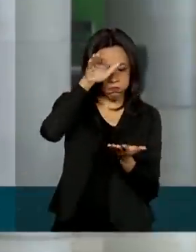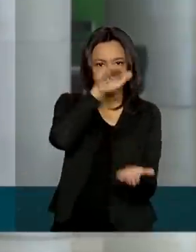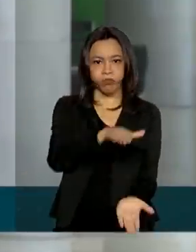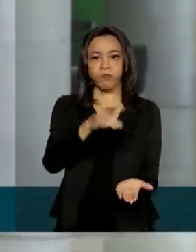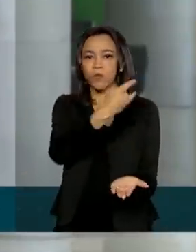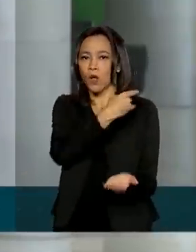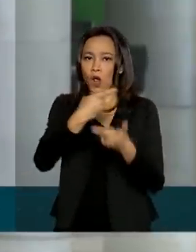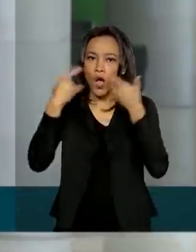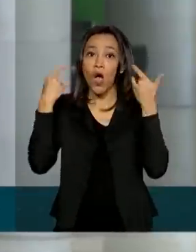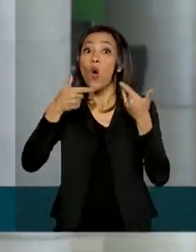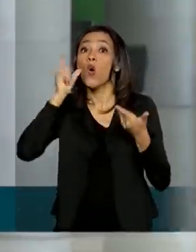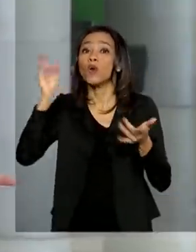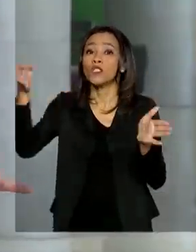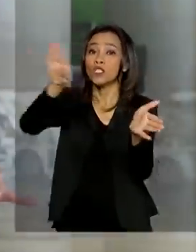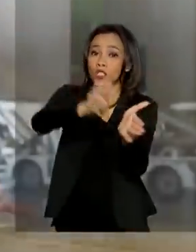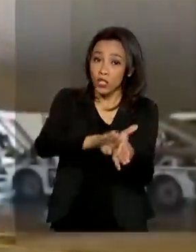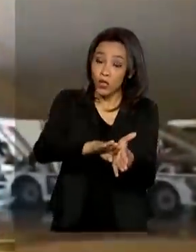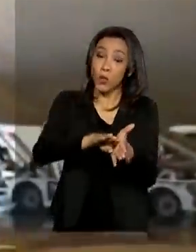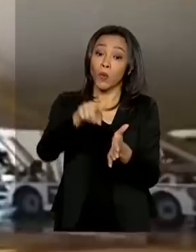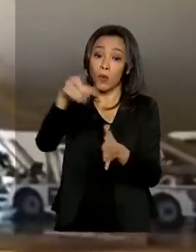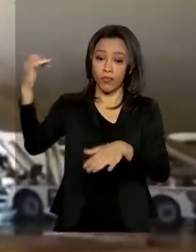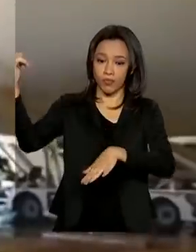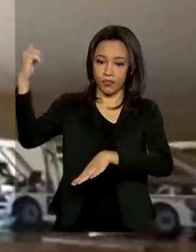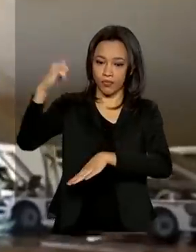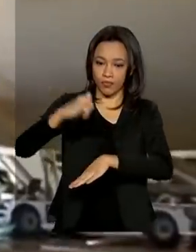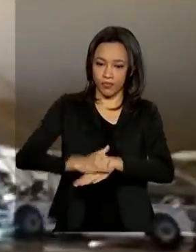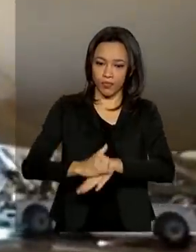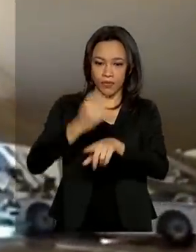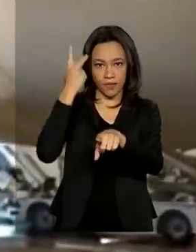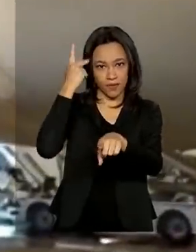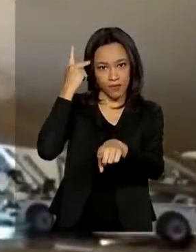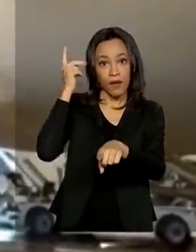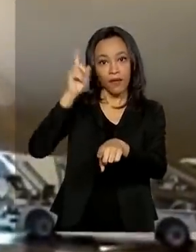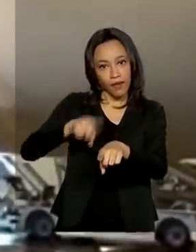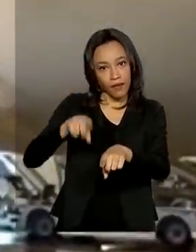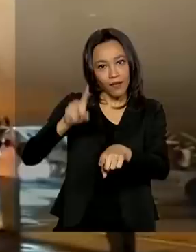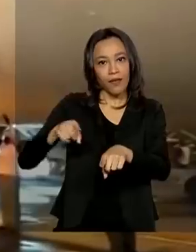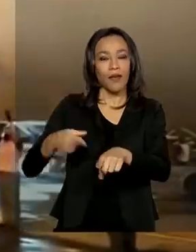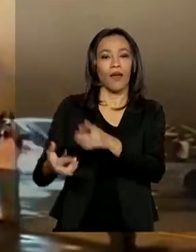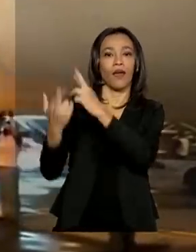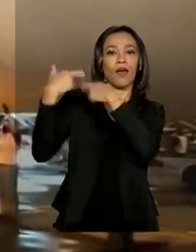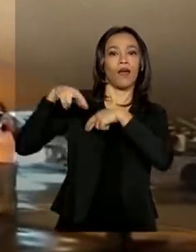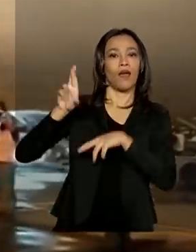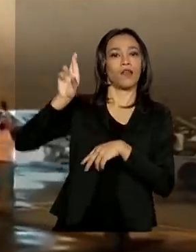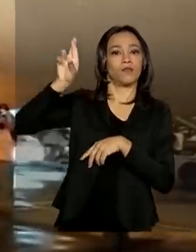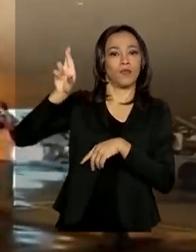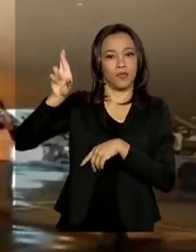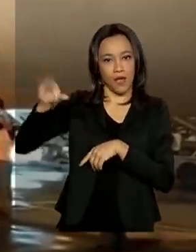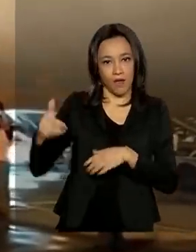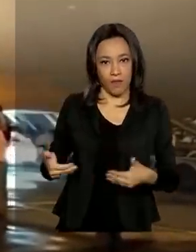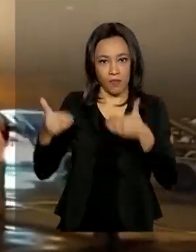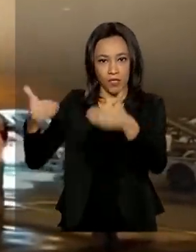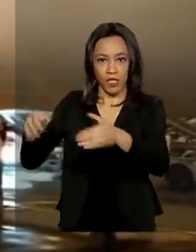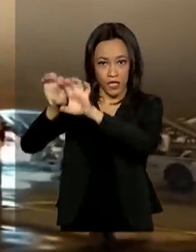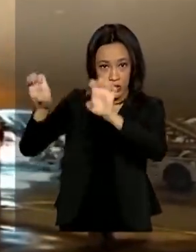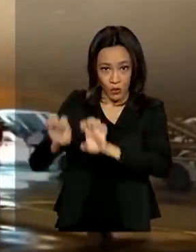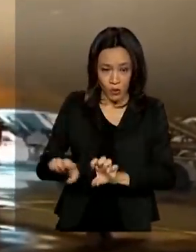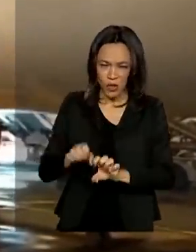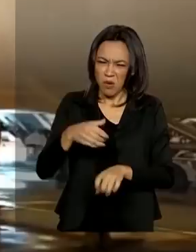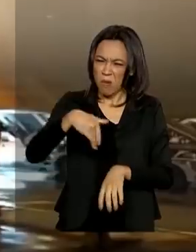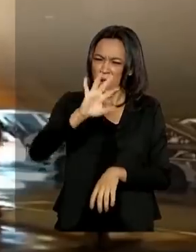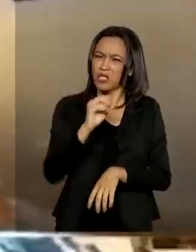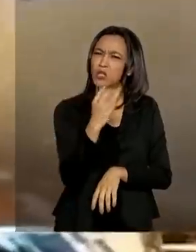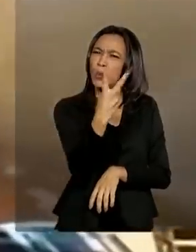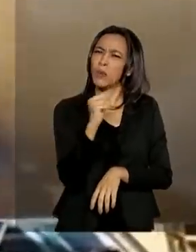ontem em um voo no aeroporto de Guarulhos, em um voo que foi fretado pelo Ministério da Infraestrutura. A aeronave trouxe mais de 2 mil